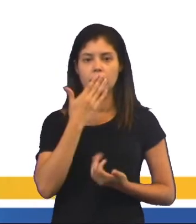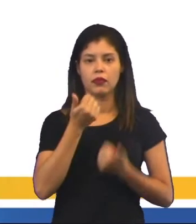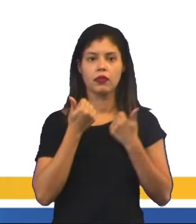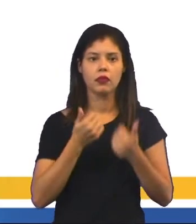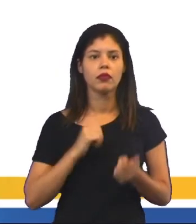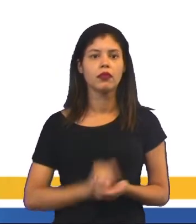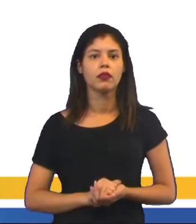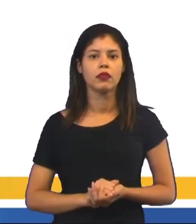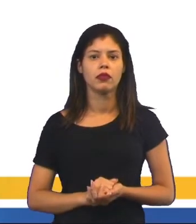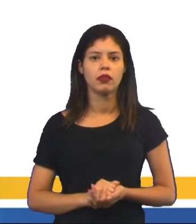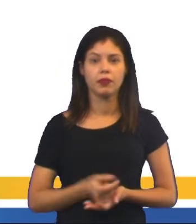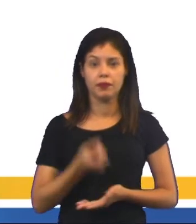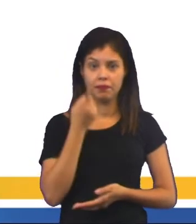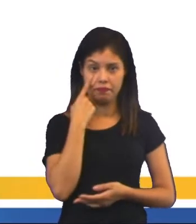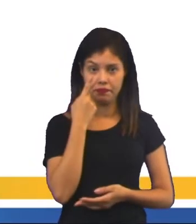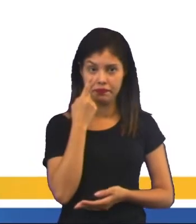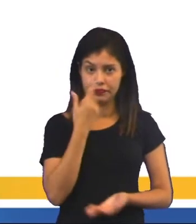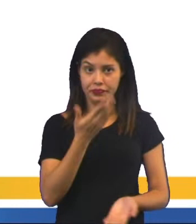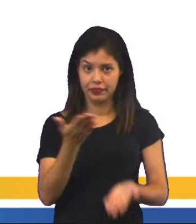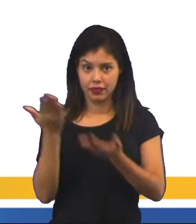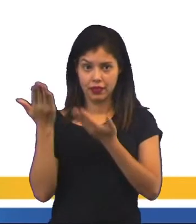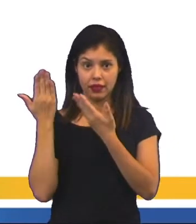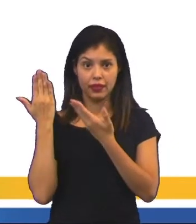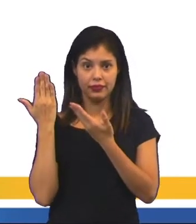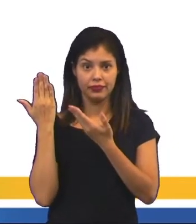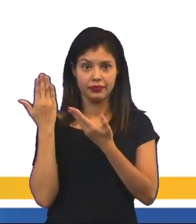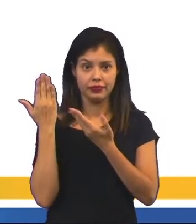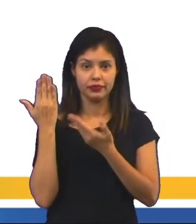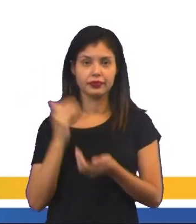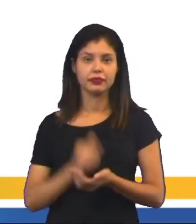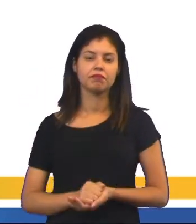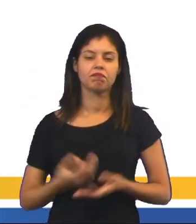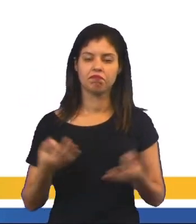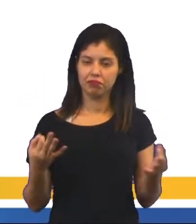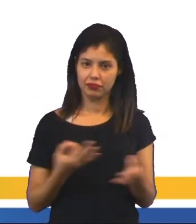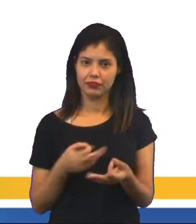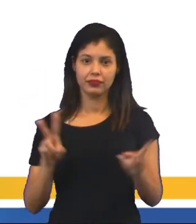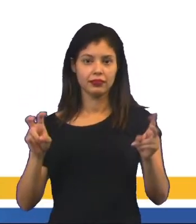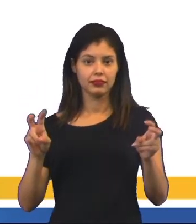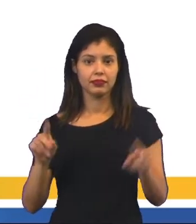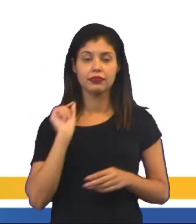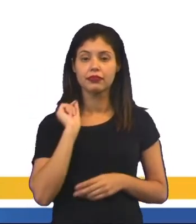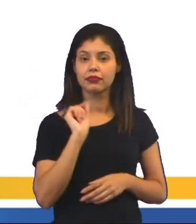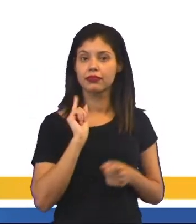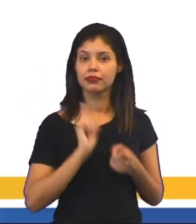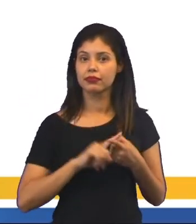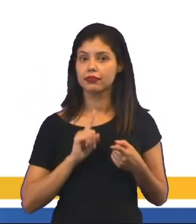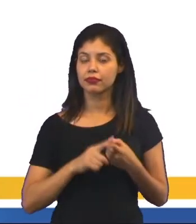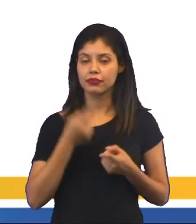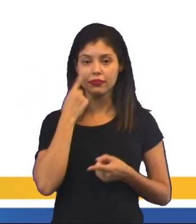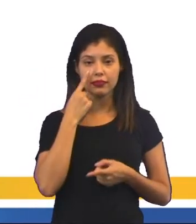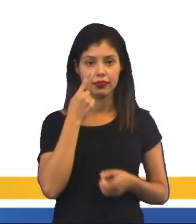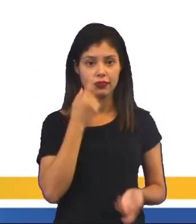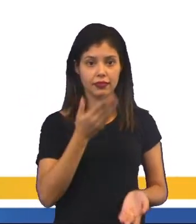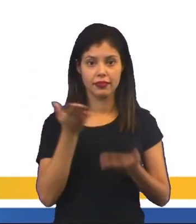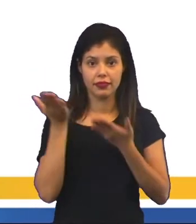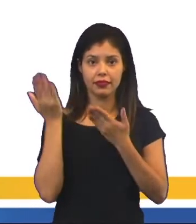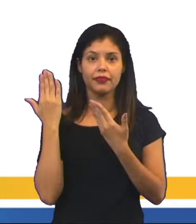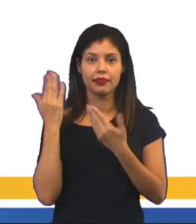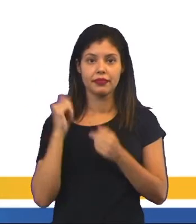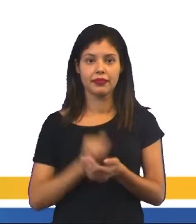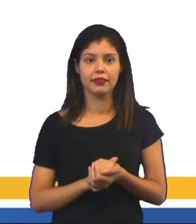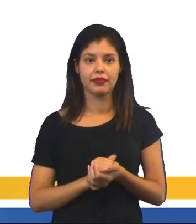bem, e aí, olha só, o título, eu fiz questão desse título porque quando você olha esse telefone,